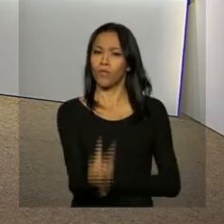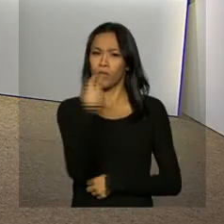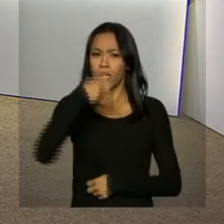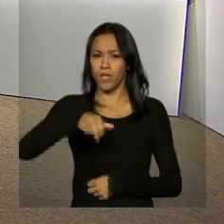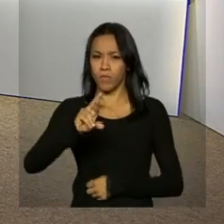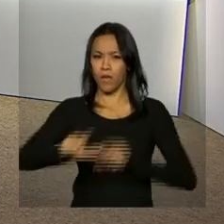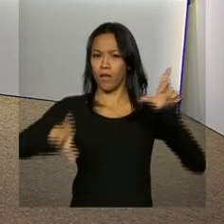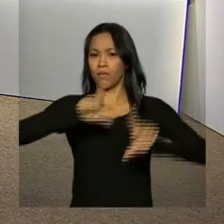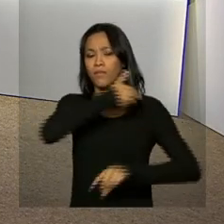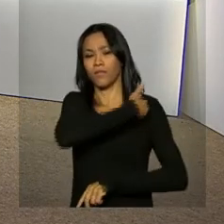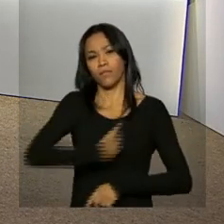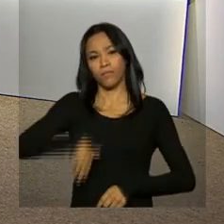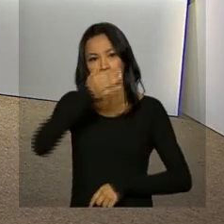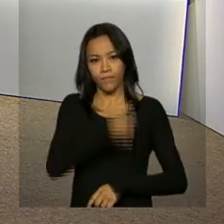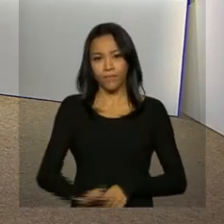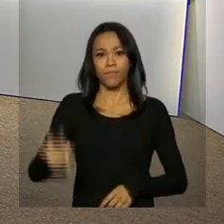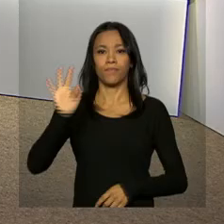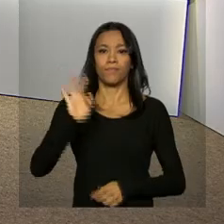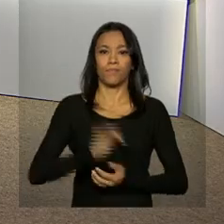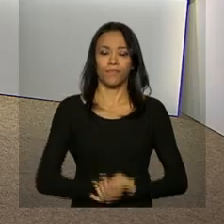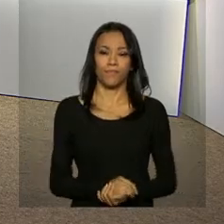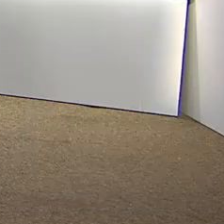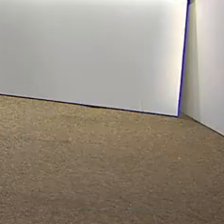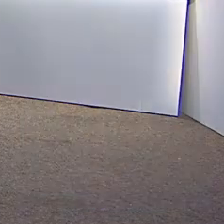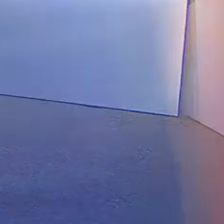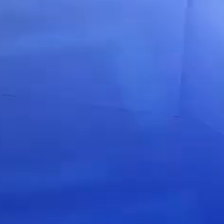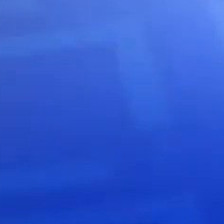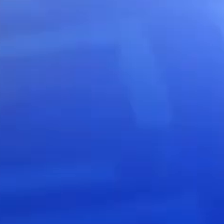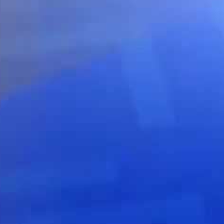Continue com a gente, NBR, a TV do Governo Federal. Tchau.